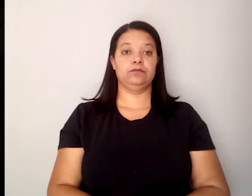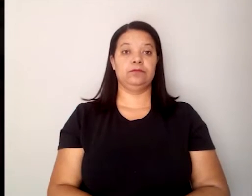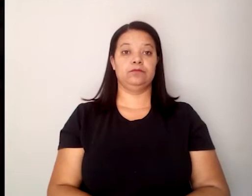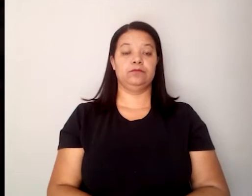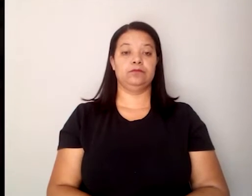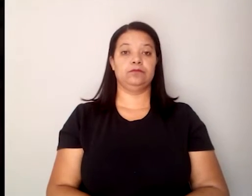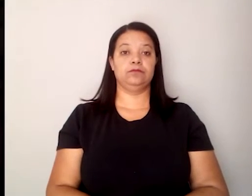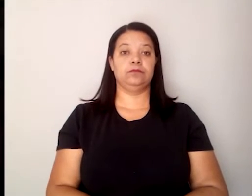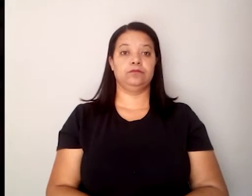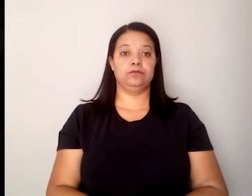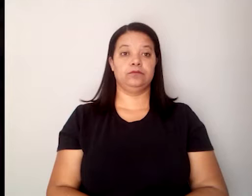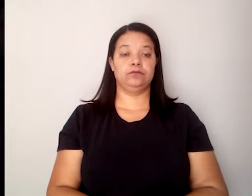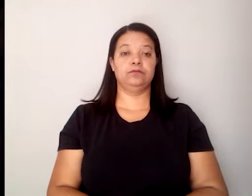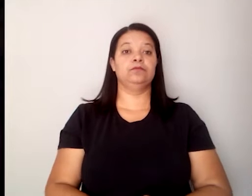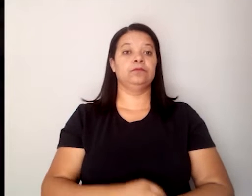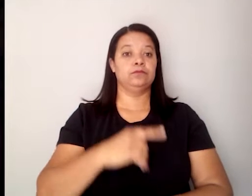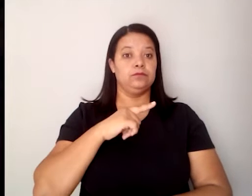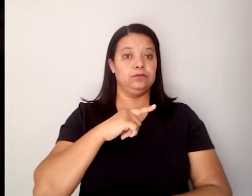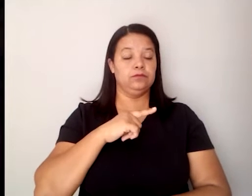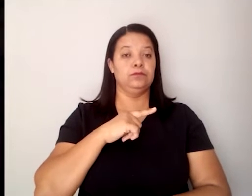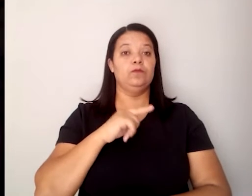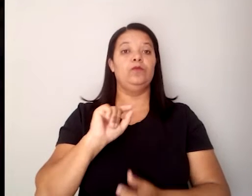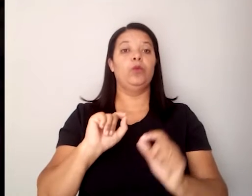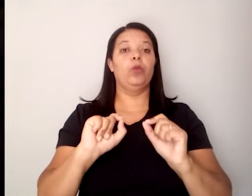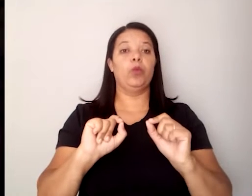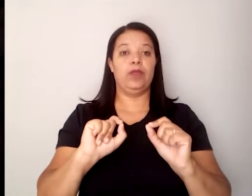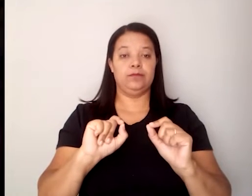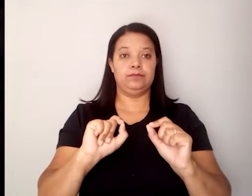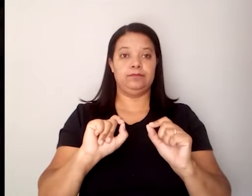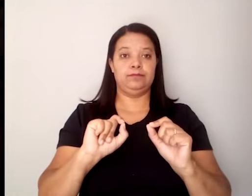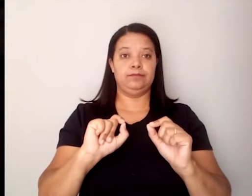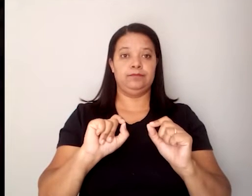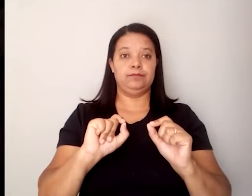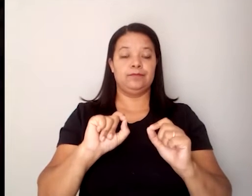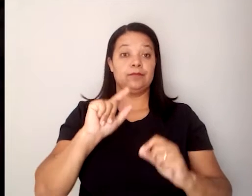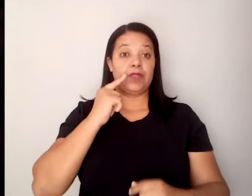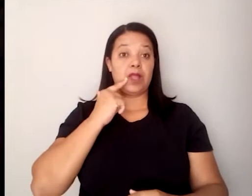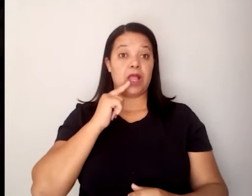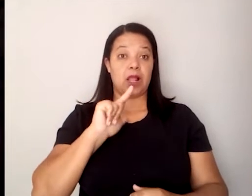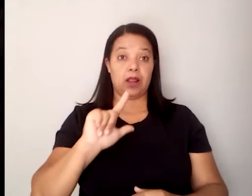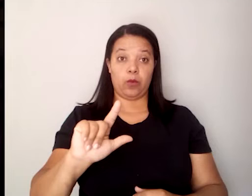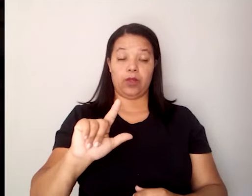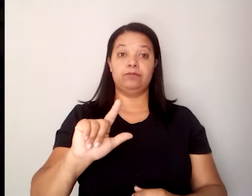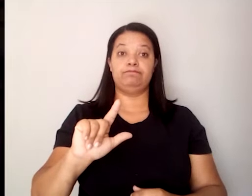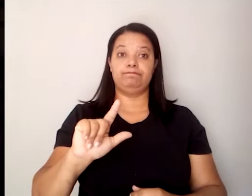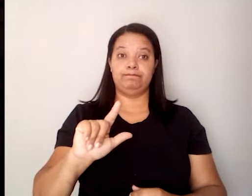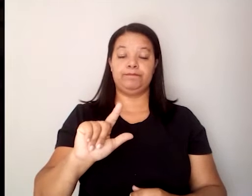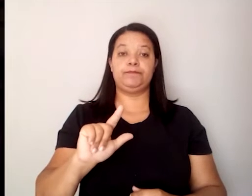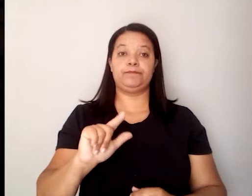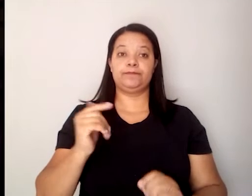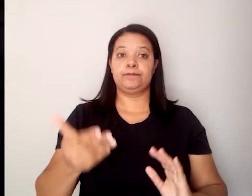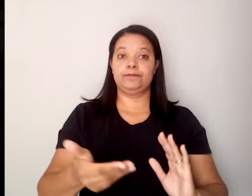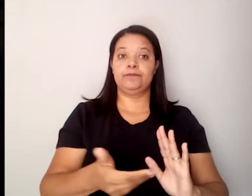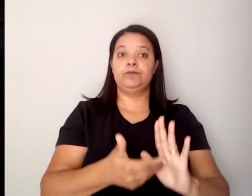traz, evidentemente, se não a sua língua completamente